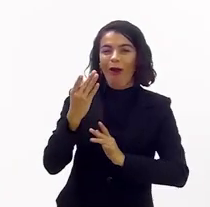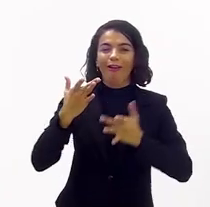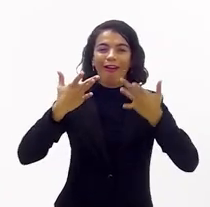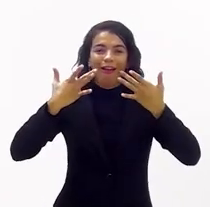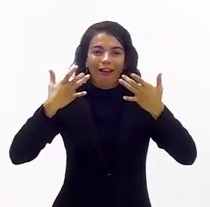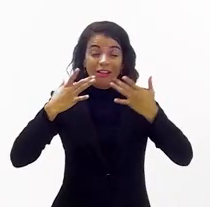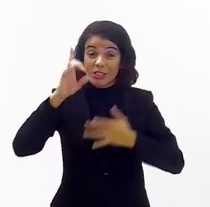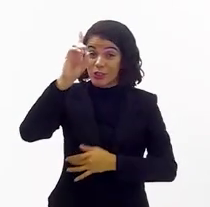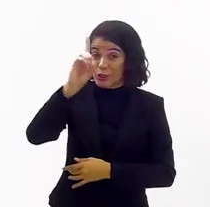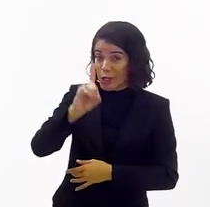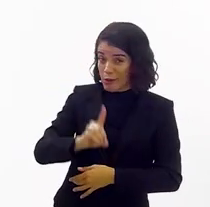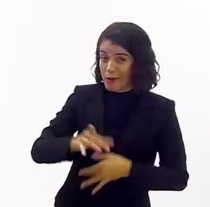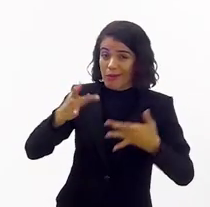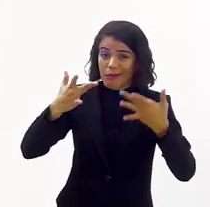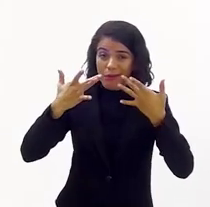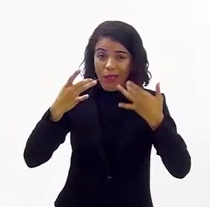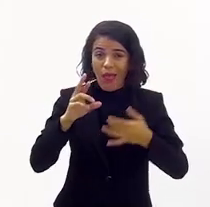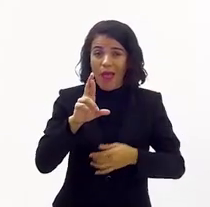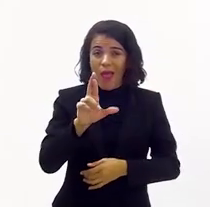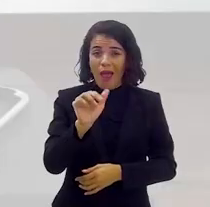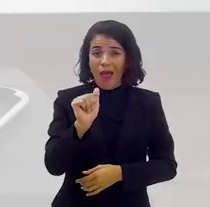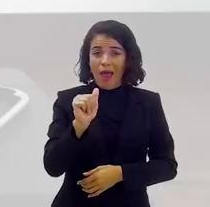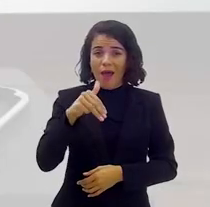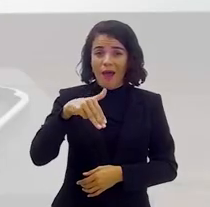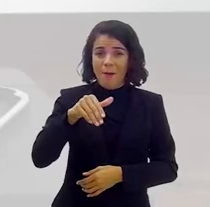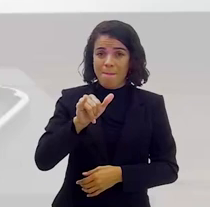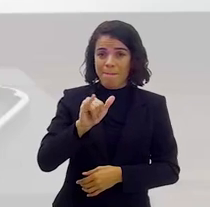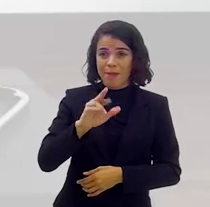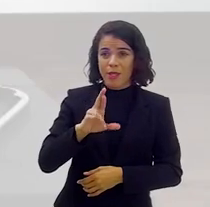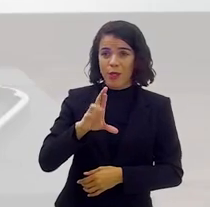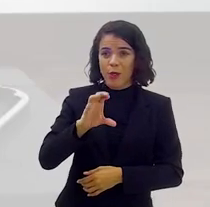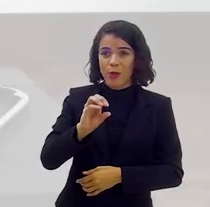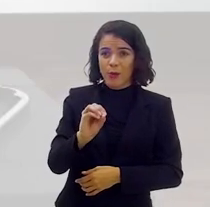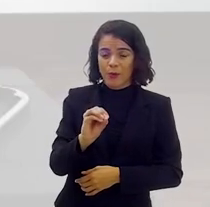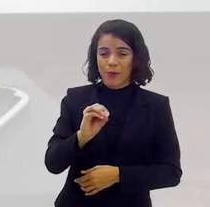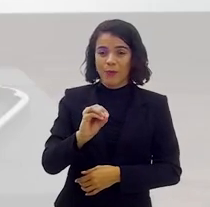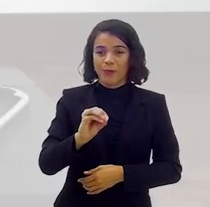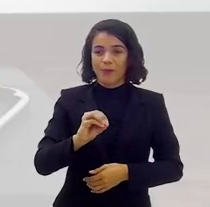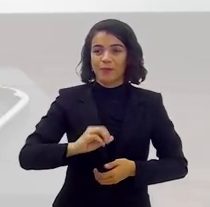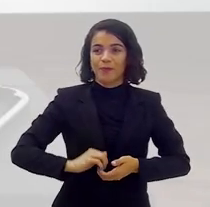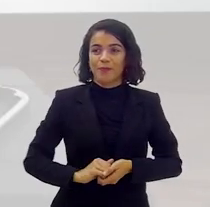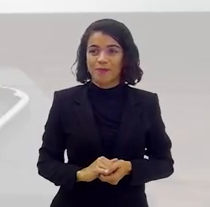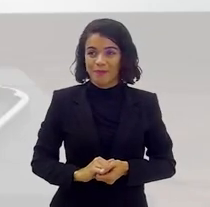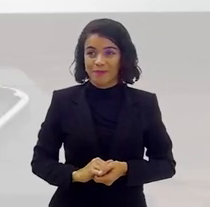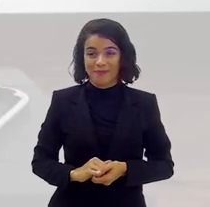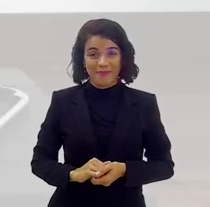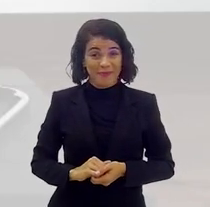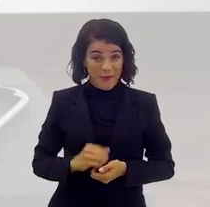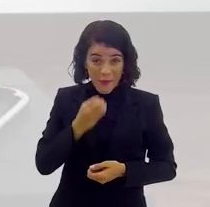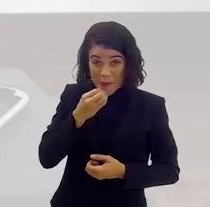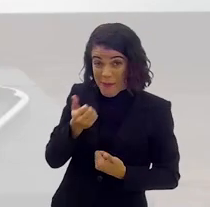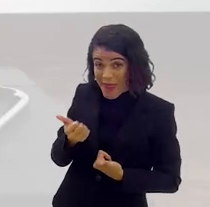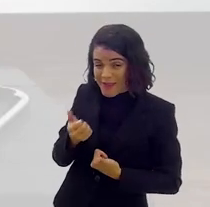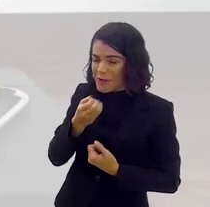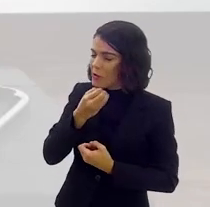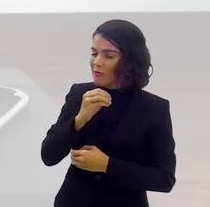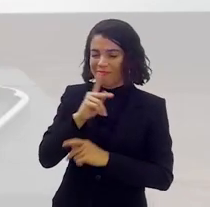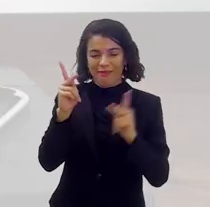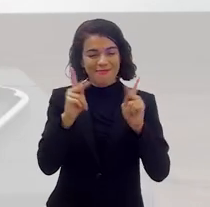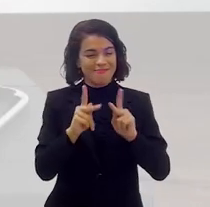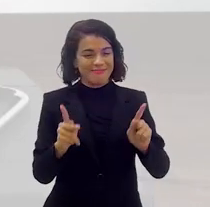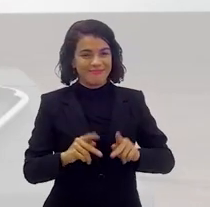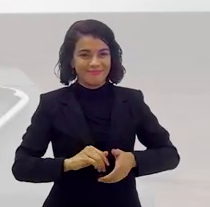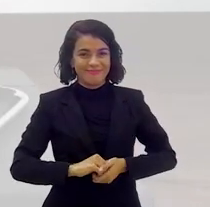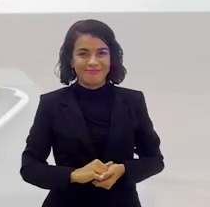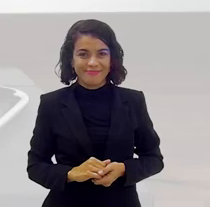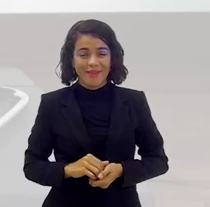um grande diretor, Ramiro Montalvão. Tudo bem, Ramiro? Tudo. Graças a Deus, tudo na